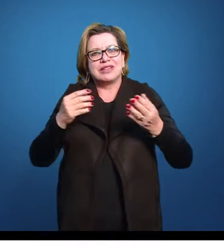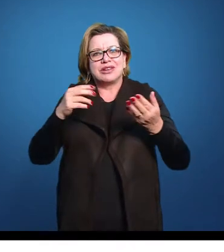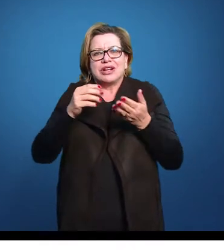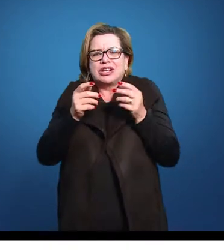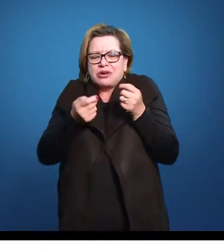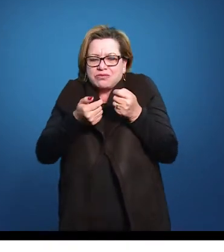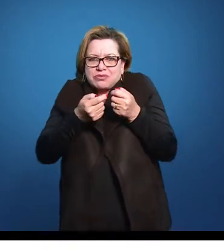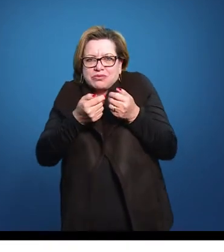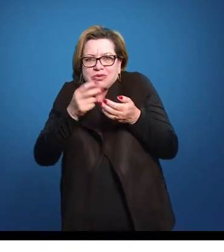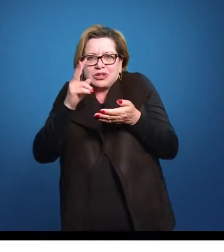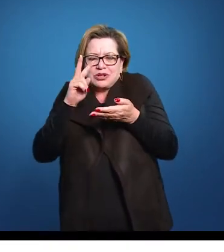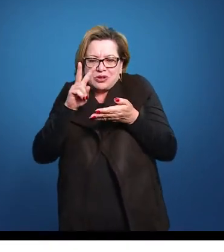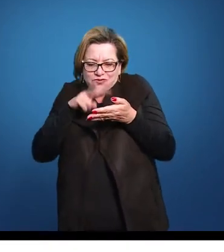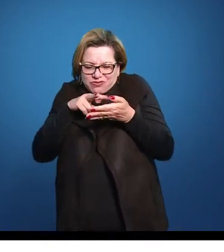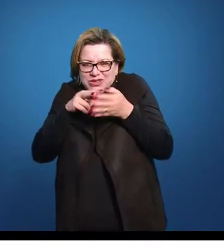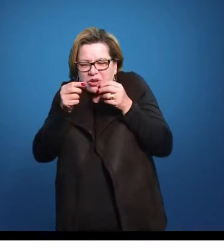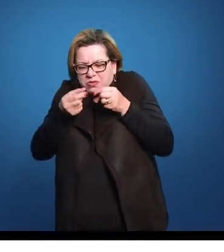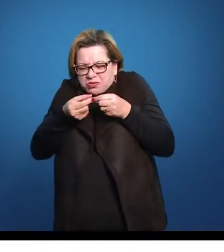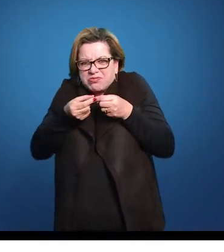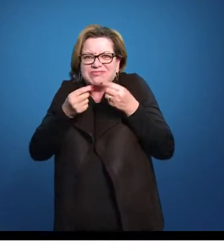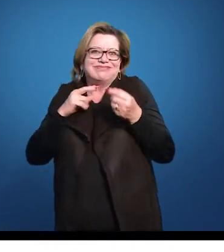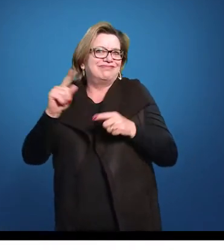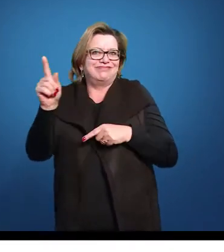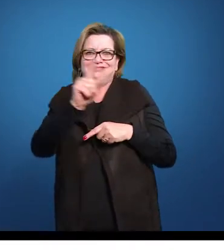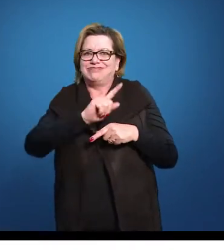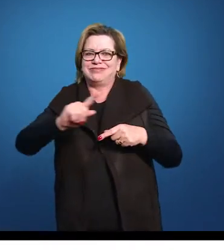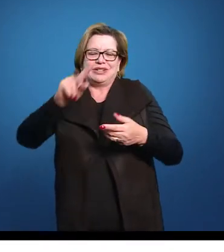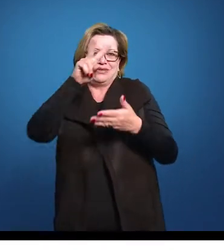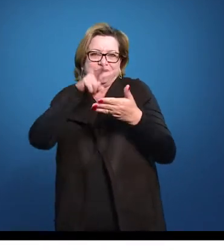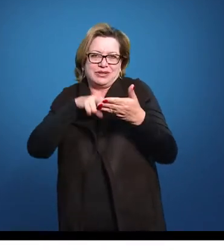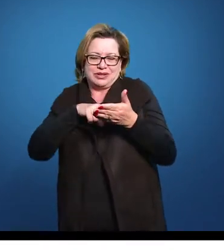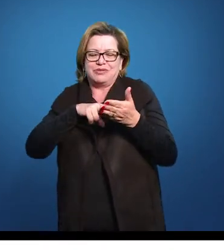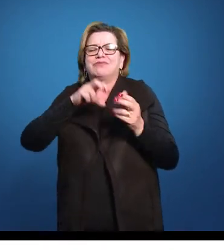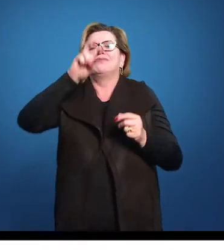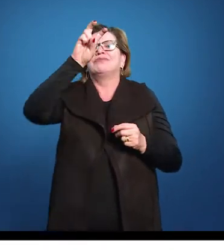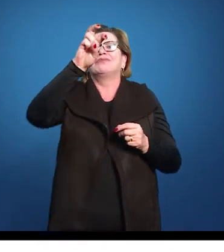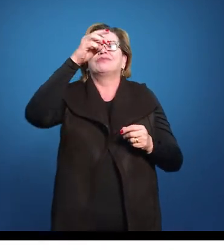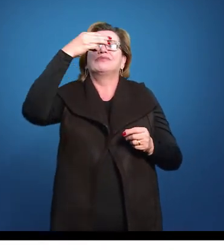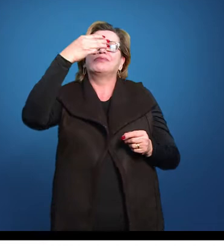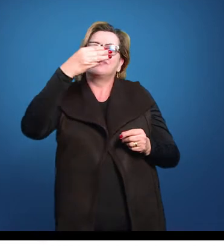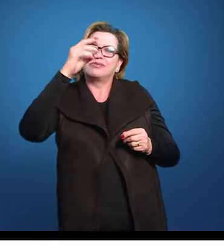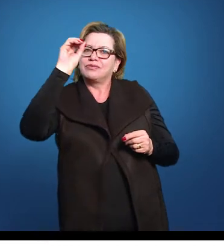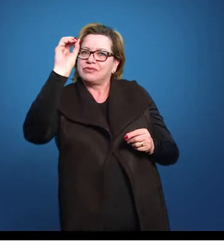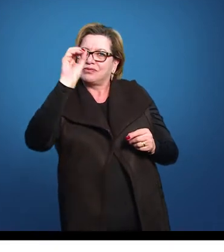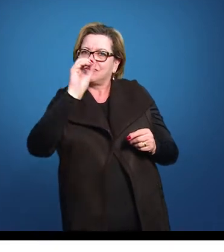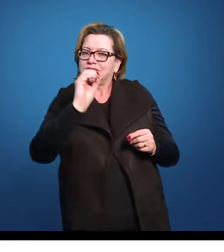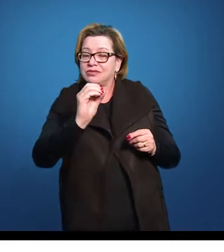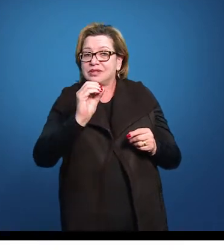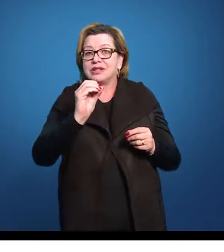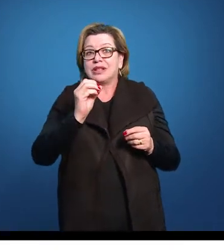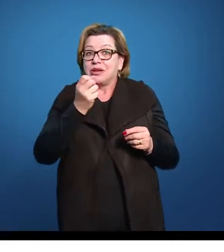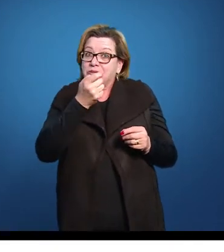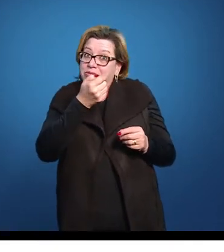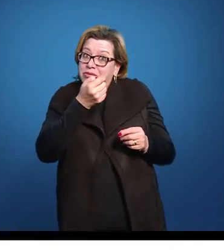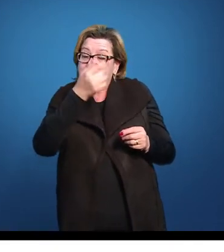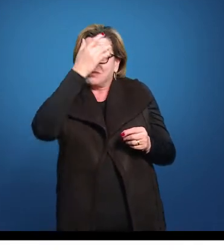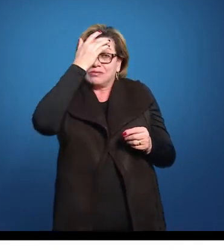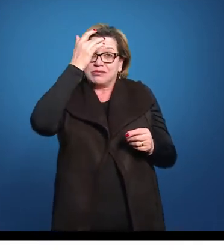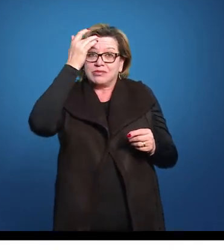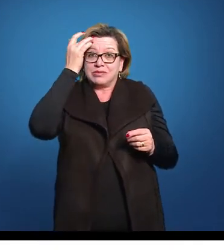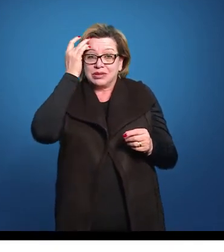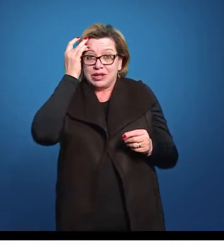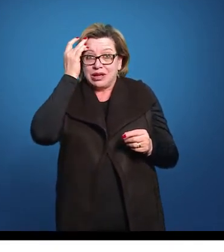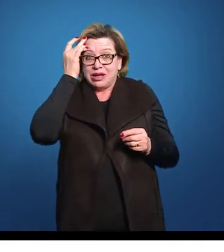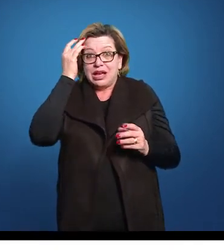três meses não é considerado um leitor. 53% é um número baixo, já